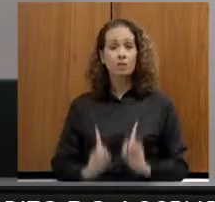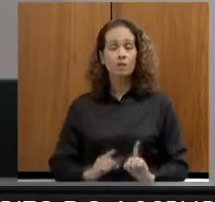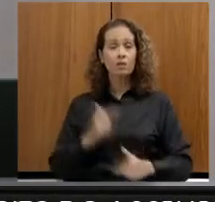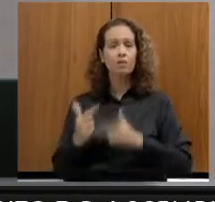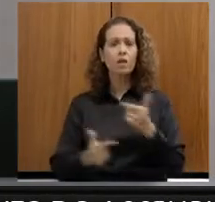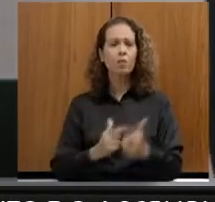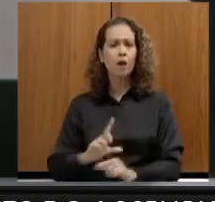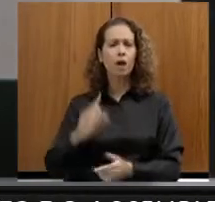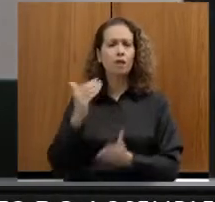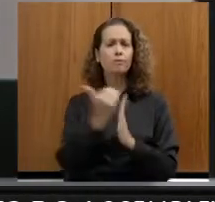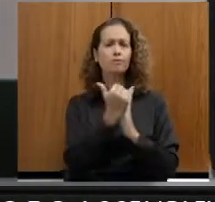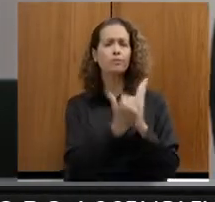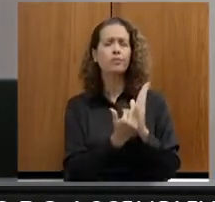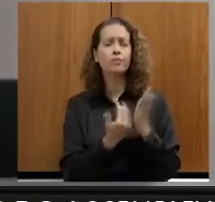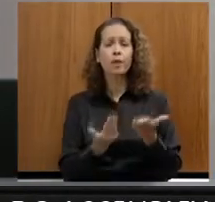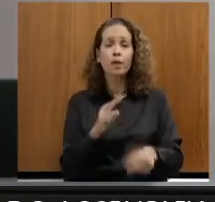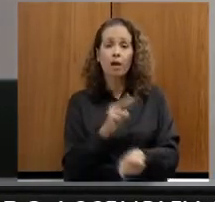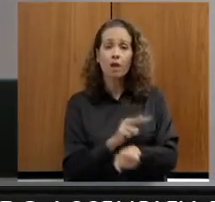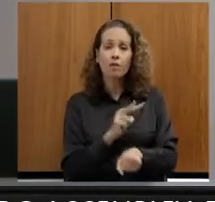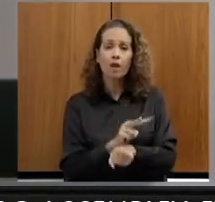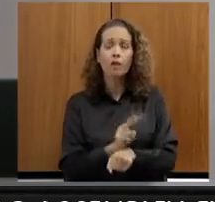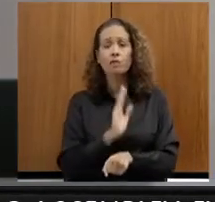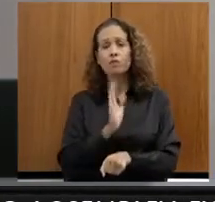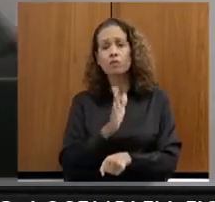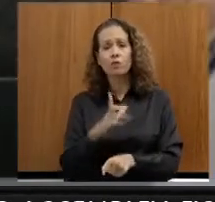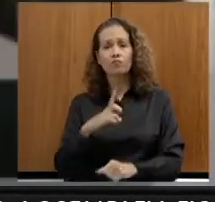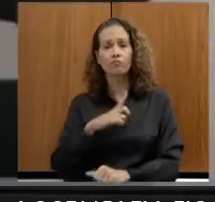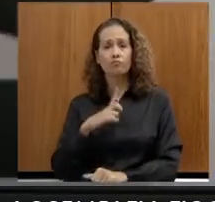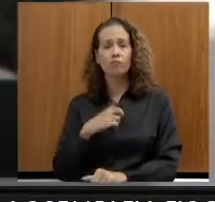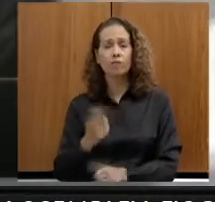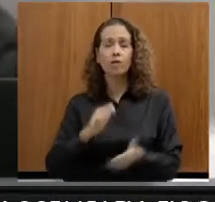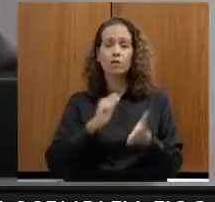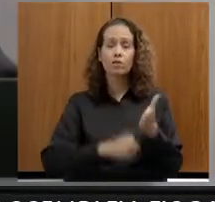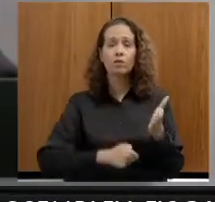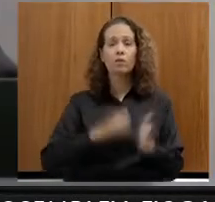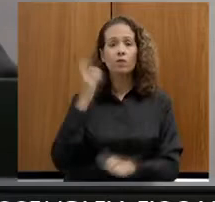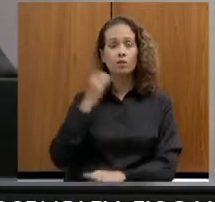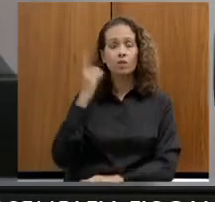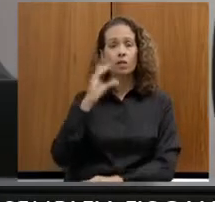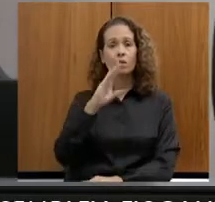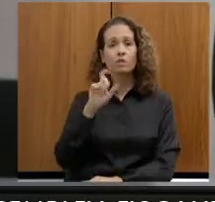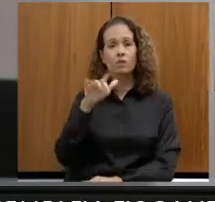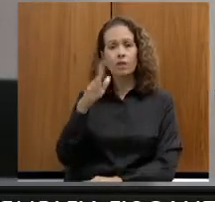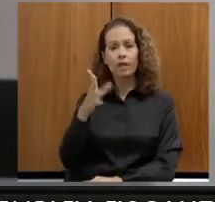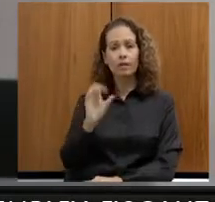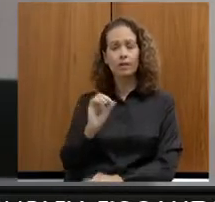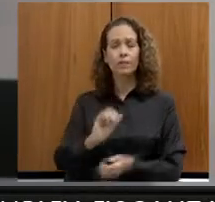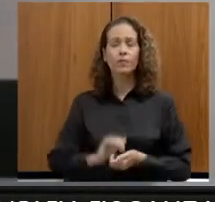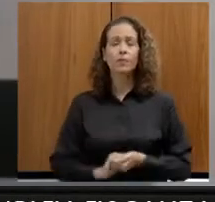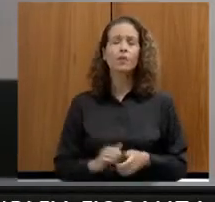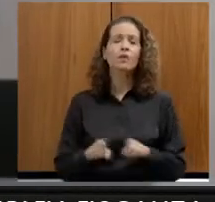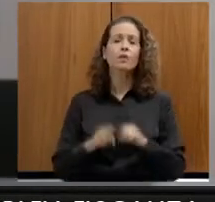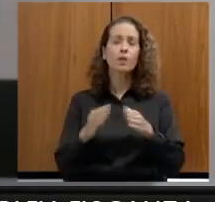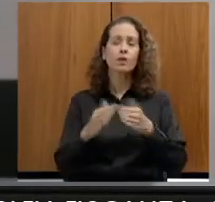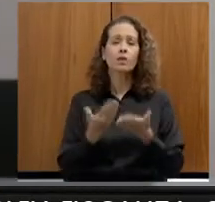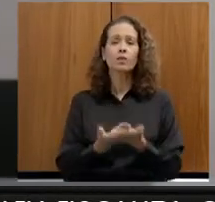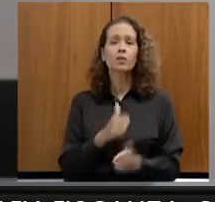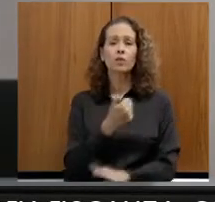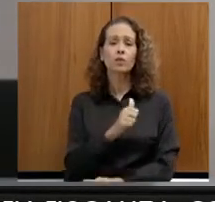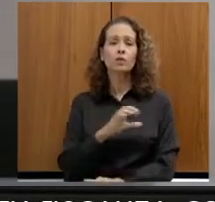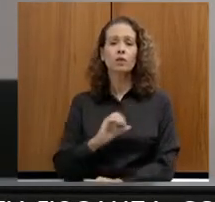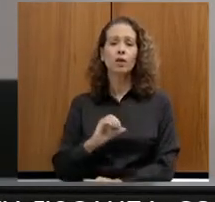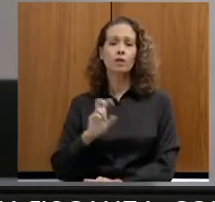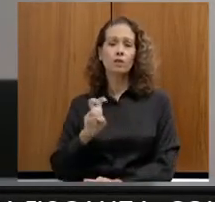trabalho frente às vagas que elas são ofertadas. Autor, deputado Celindo Citrocel. Requerimento 11056.